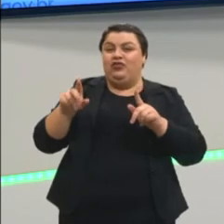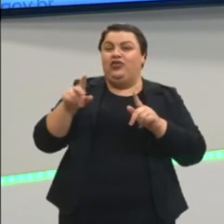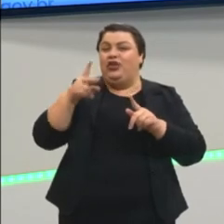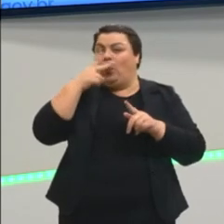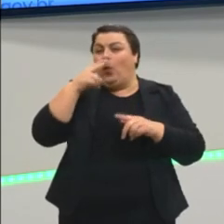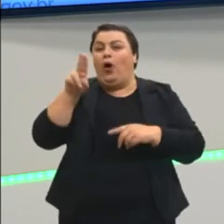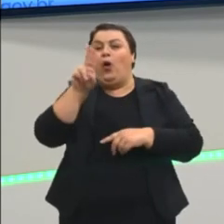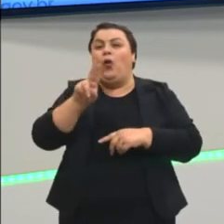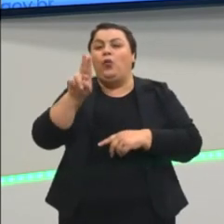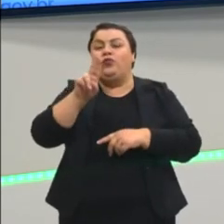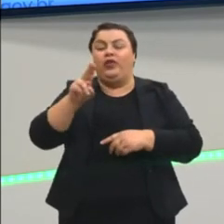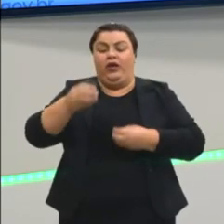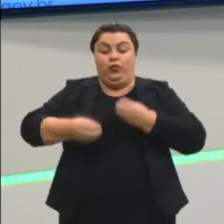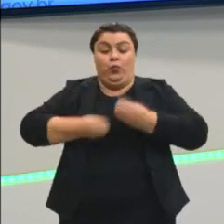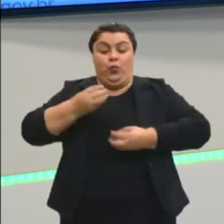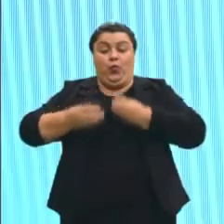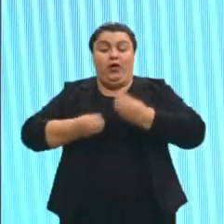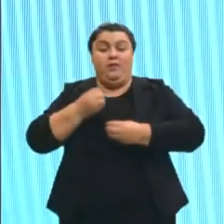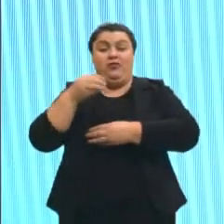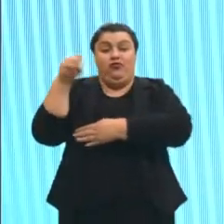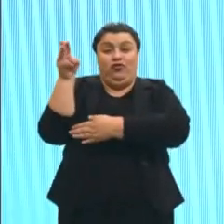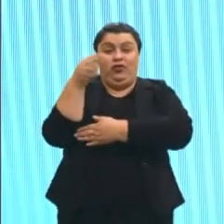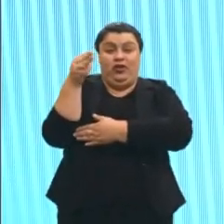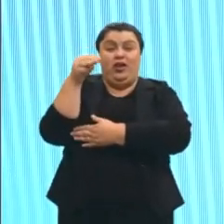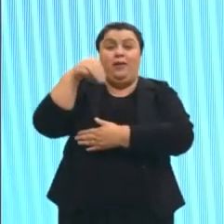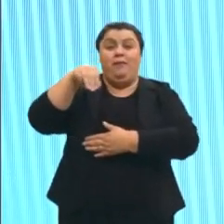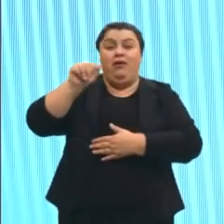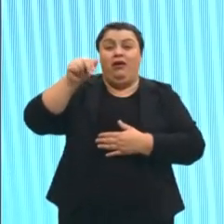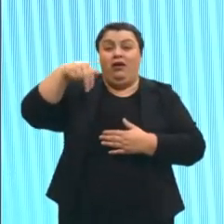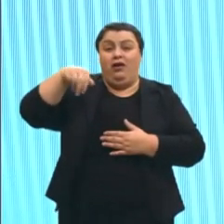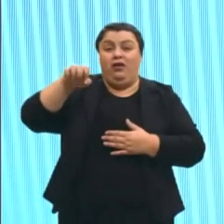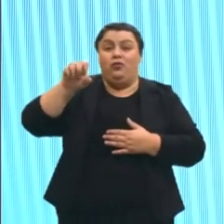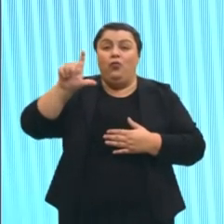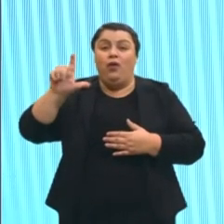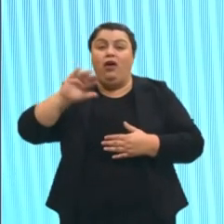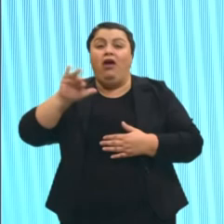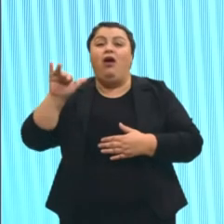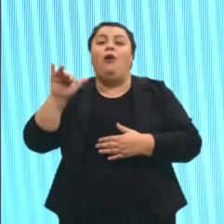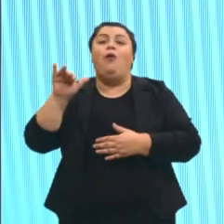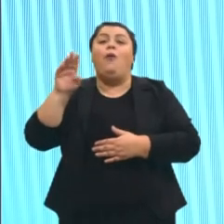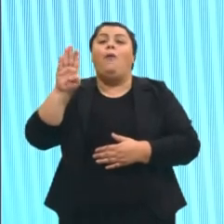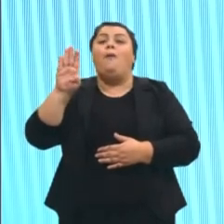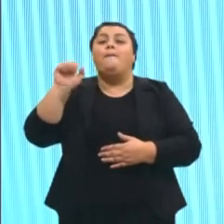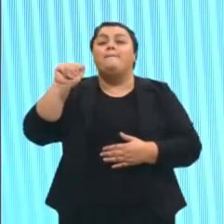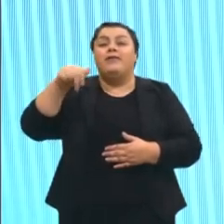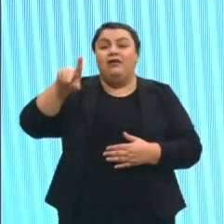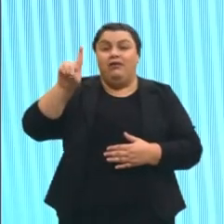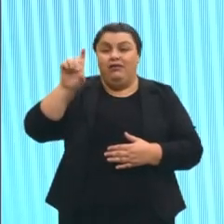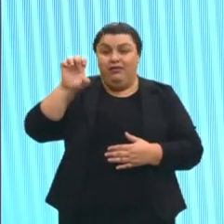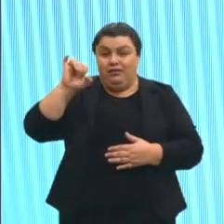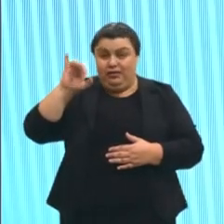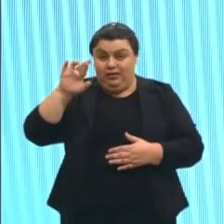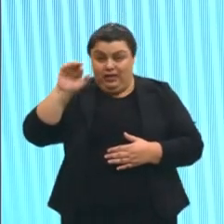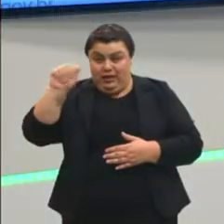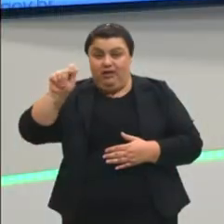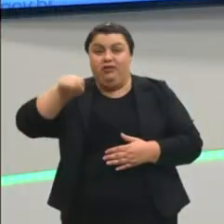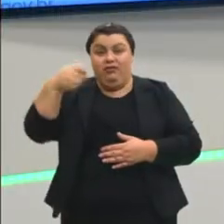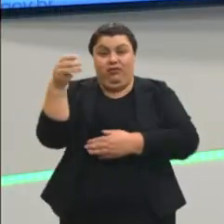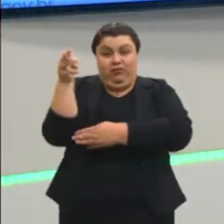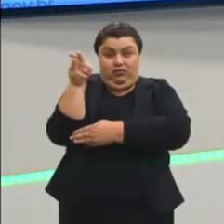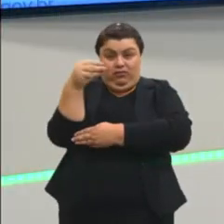um poema, uma poesia concreta, também sobre essa relação do lixo e do luxo.